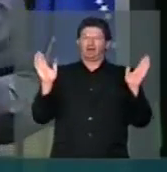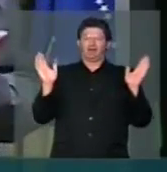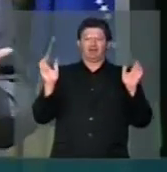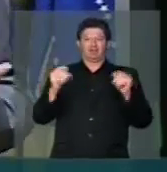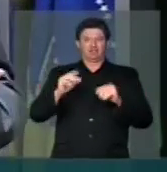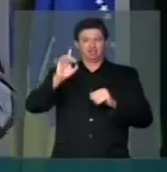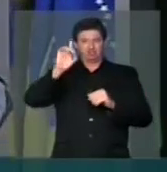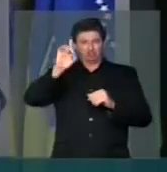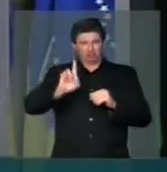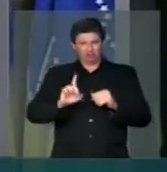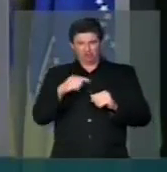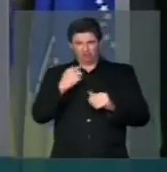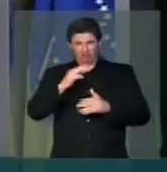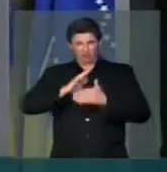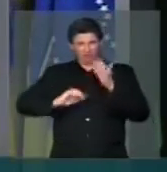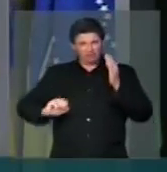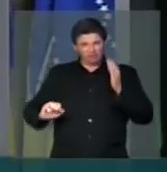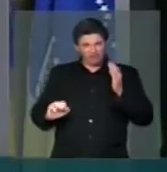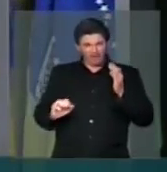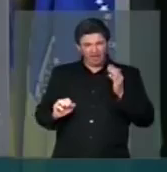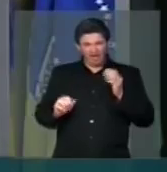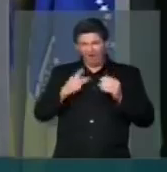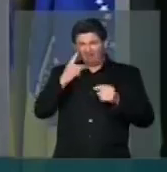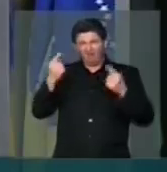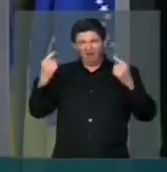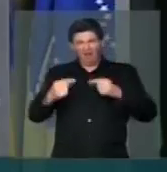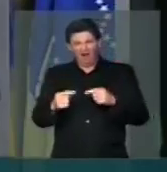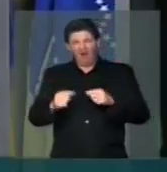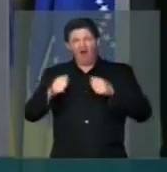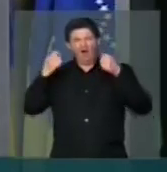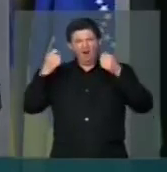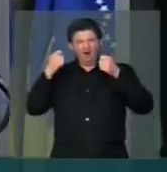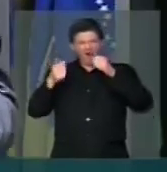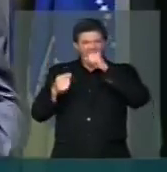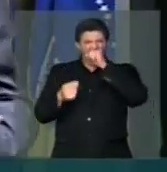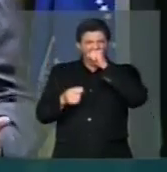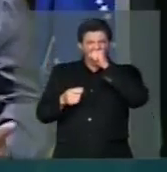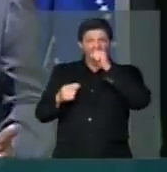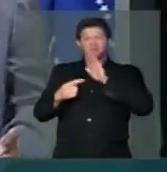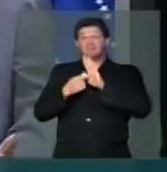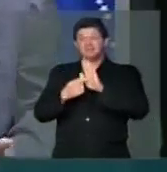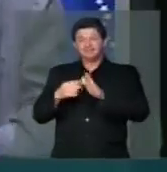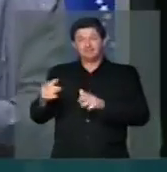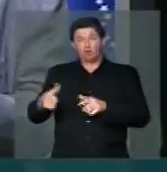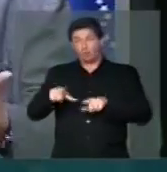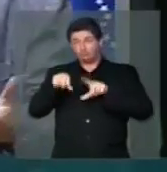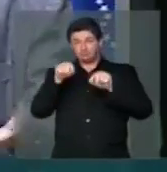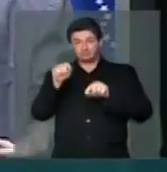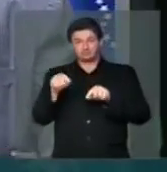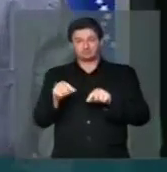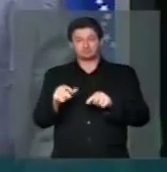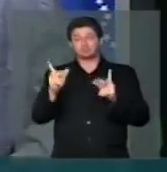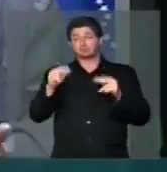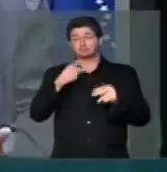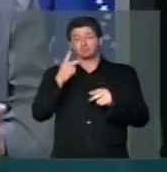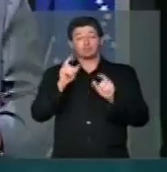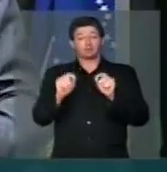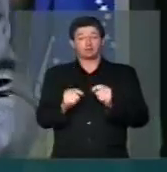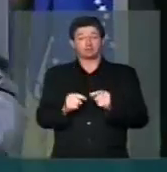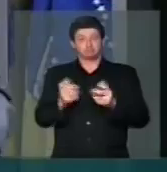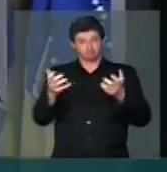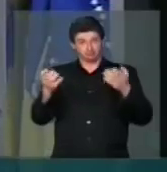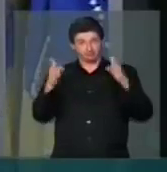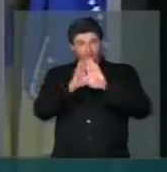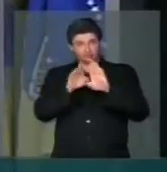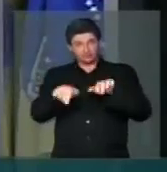tirar o direito de contestar, de protestar, de mostrar caminhos, é como se quisesse fechar o